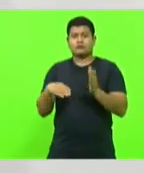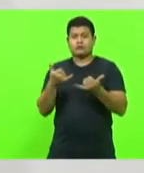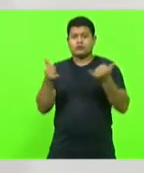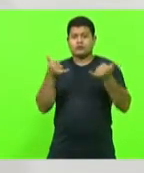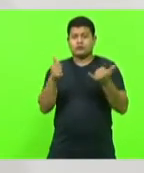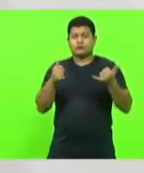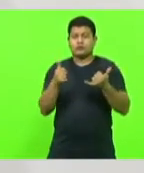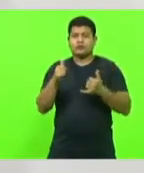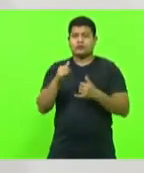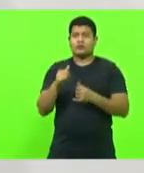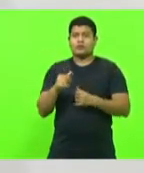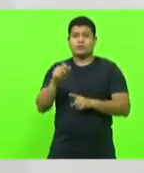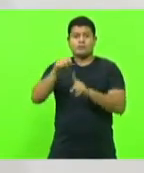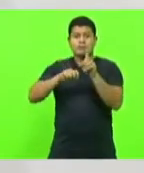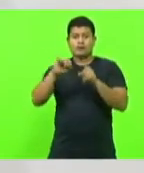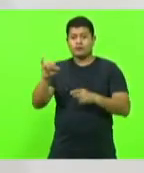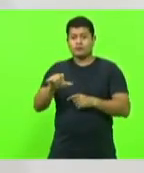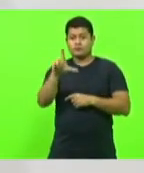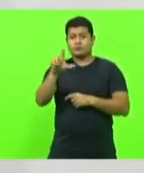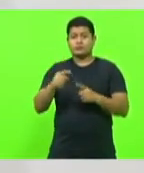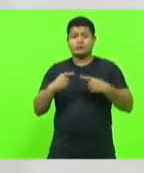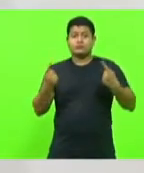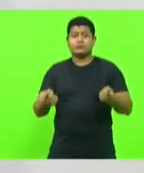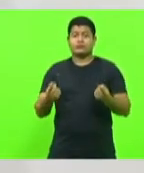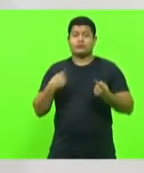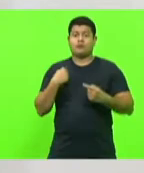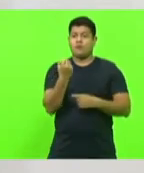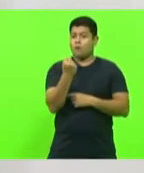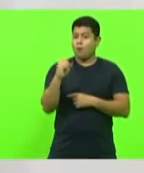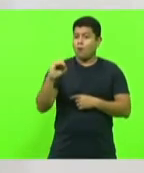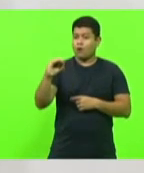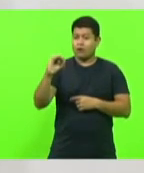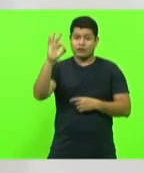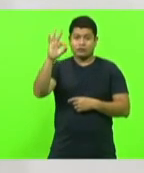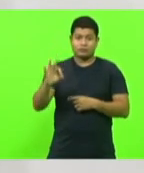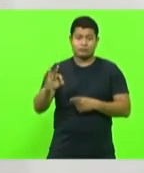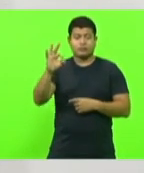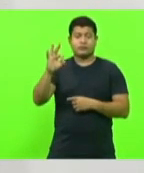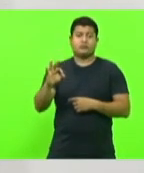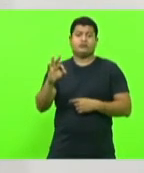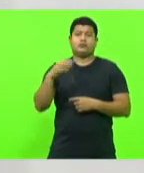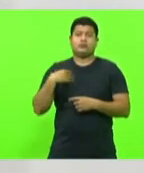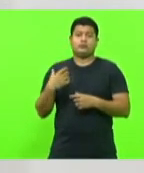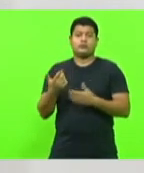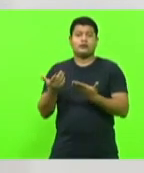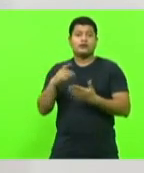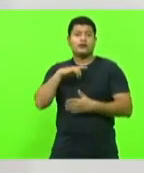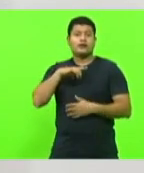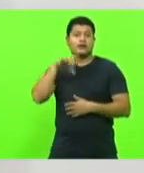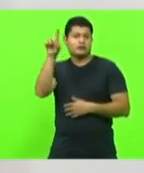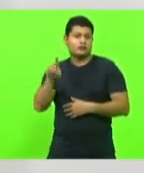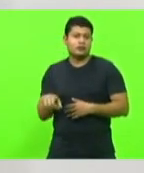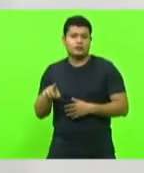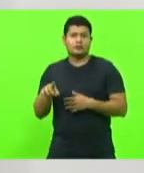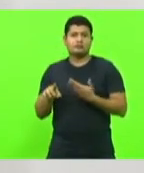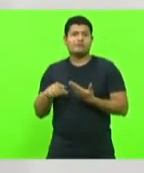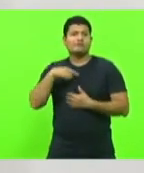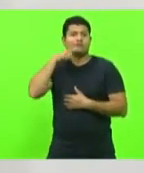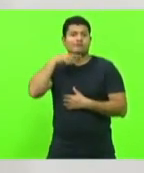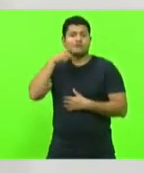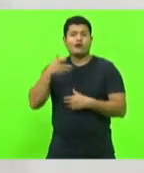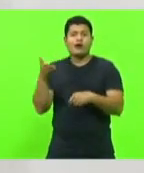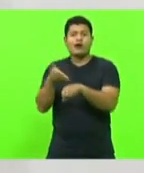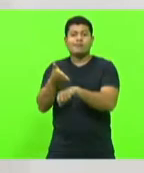julho. Ou seja, cerca de 80% das famílias que possuem esse direito não acessam